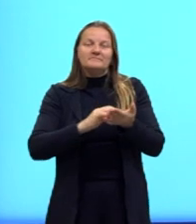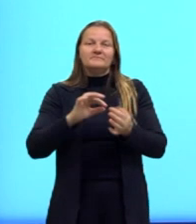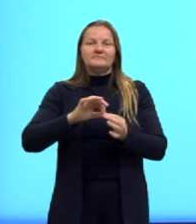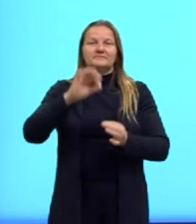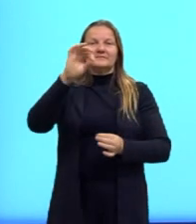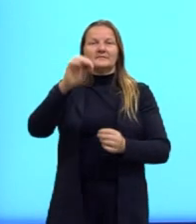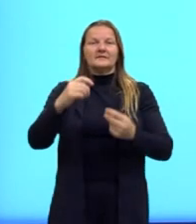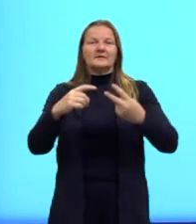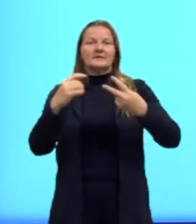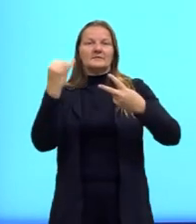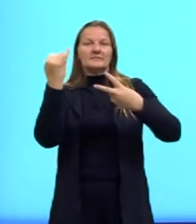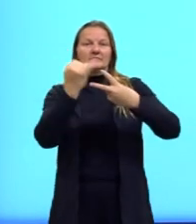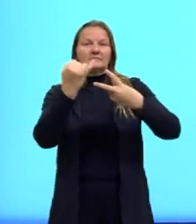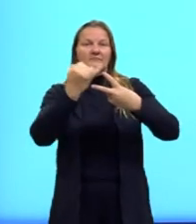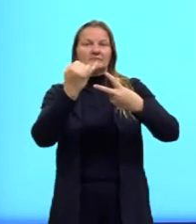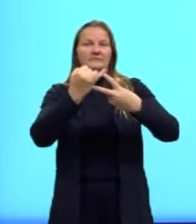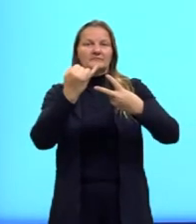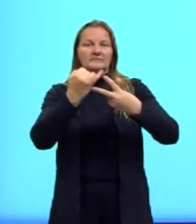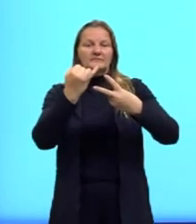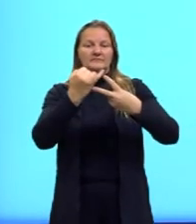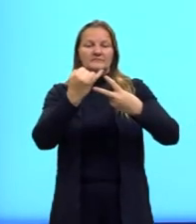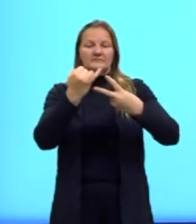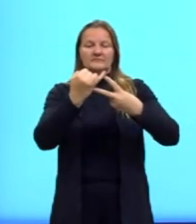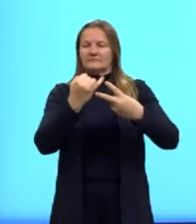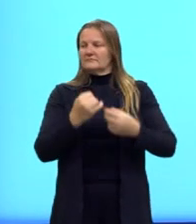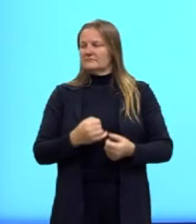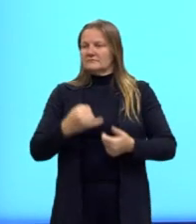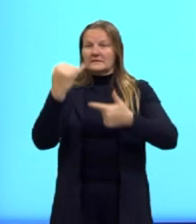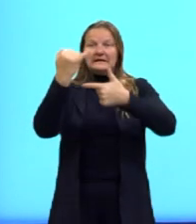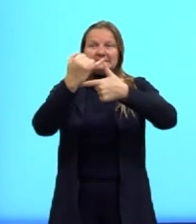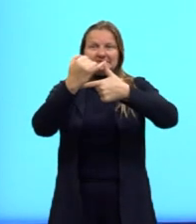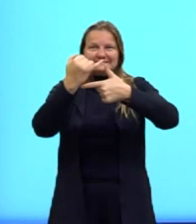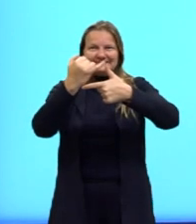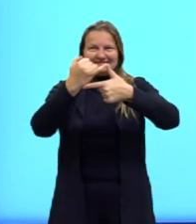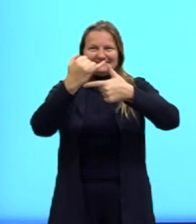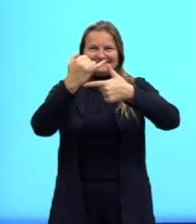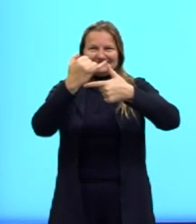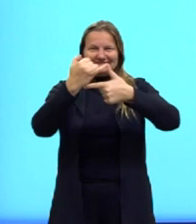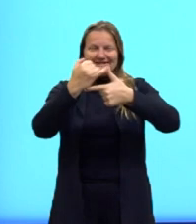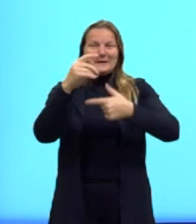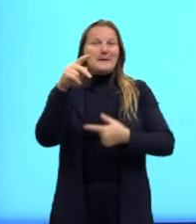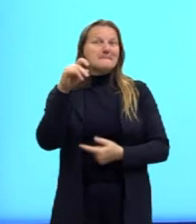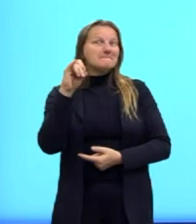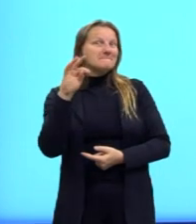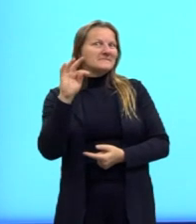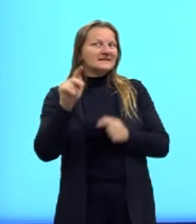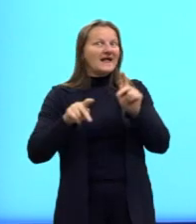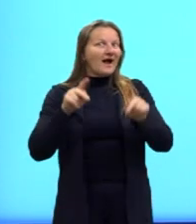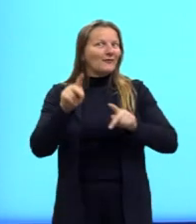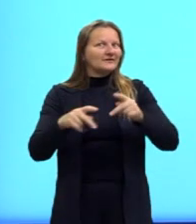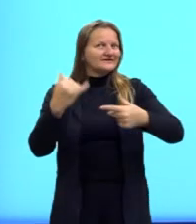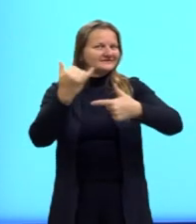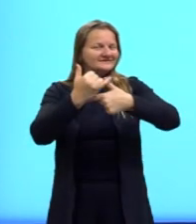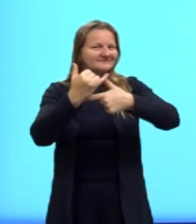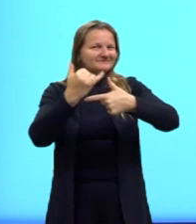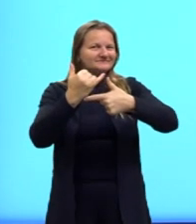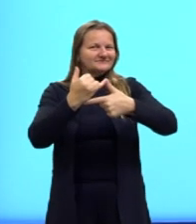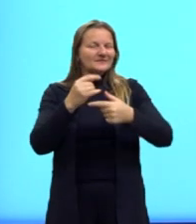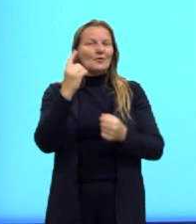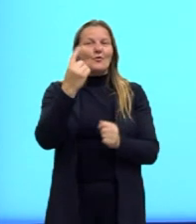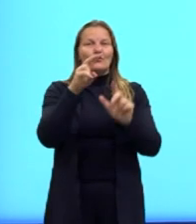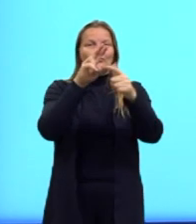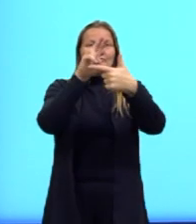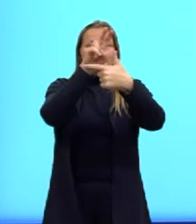Teorema de Pitágoras. Porque a gente sabe os três lados da figura. A altura, que é H. Um dos